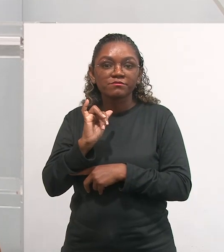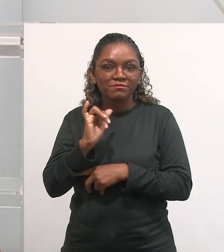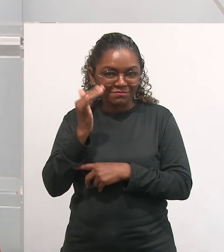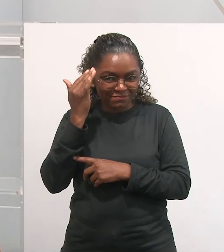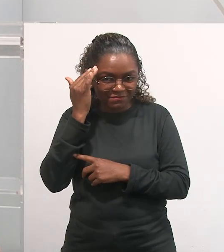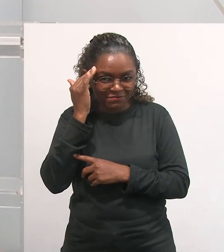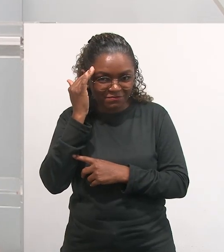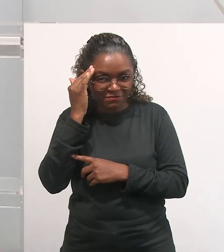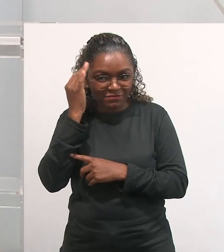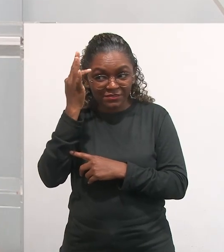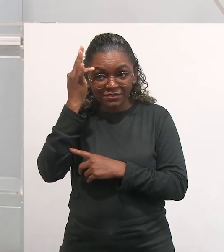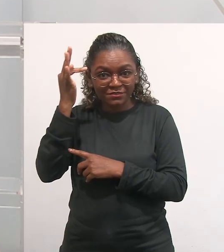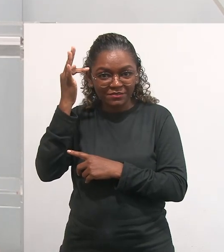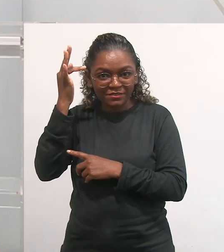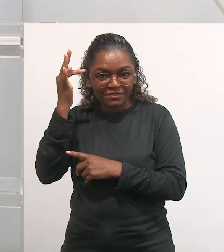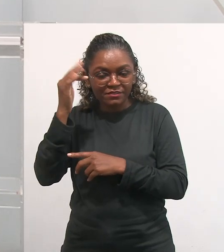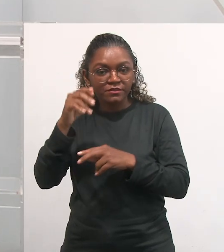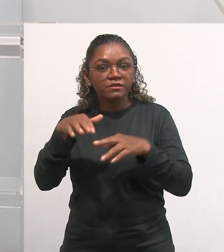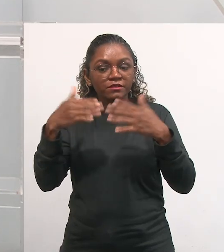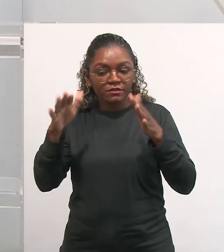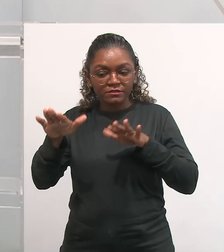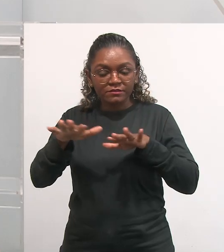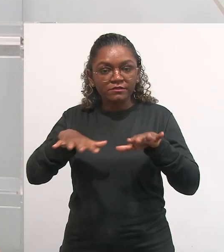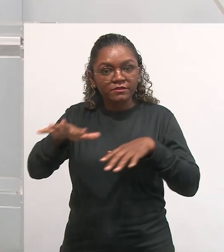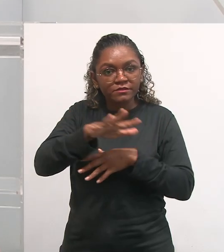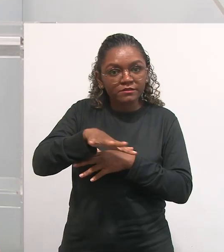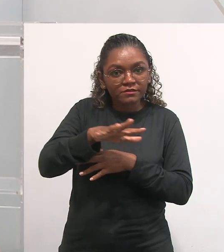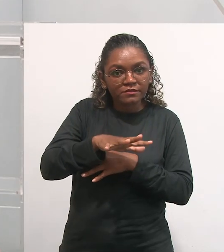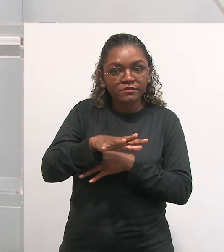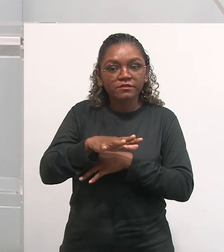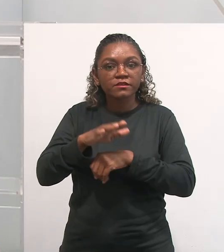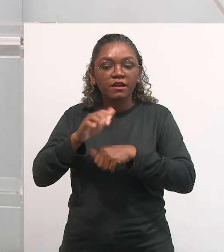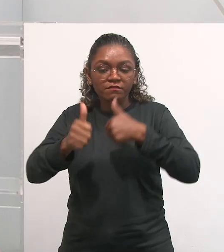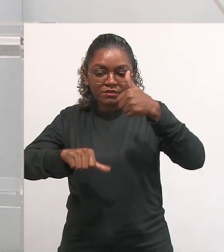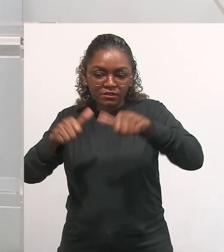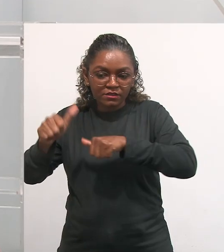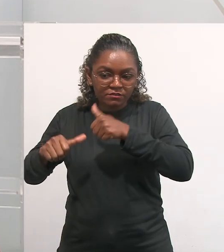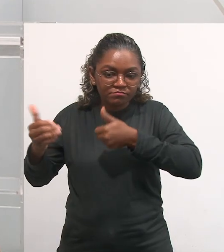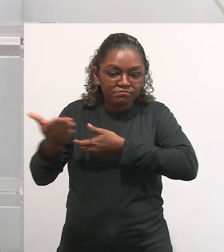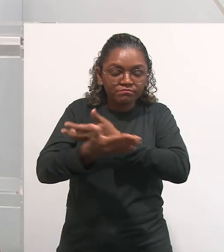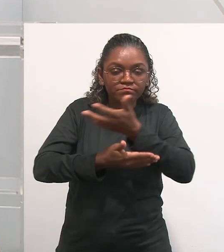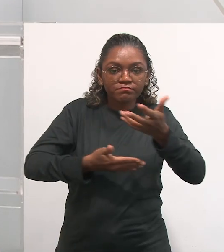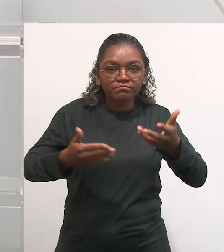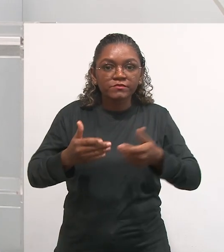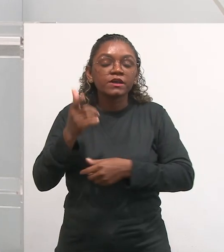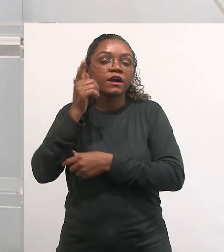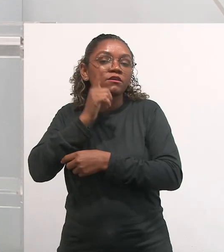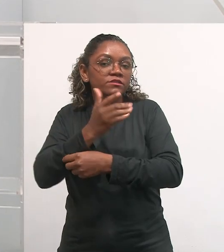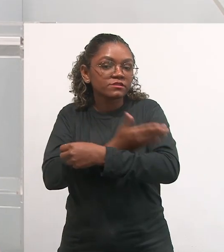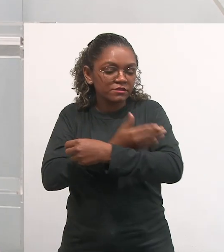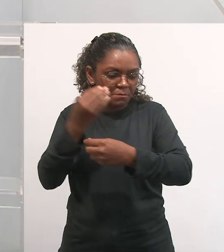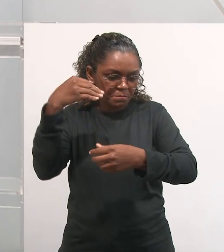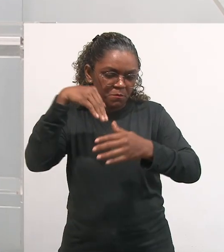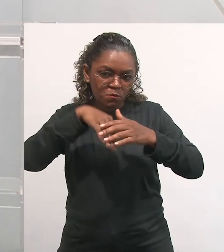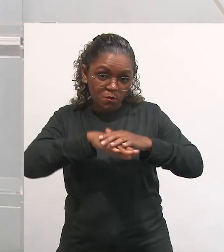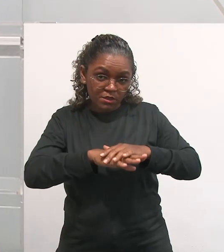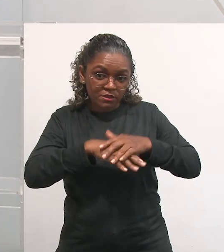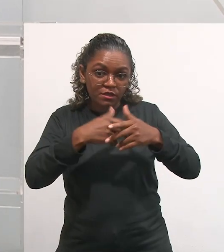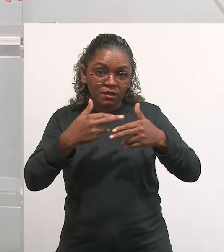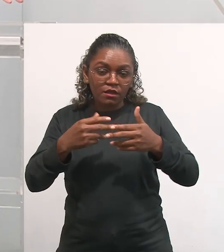é nesses espaços que a avaliação, então, atua. E quando você faz um portfólio, você consegue olhar todo esse